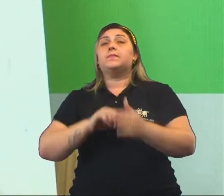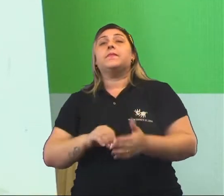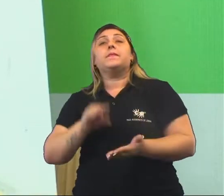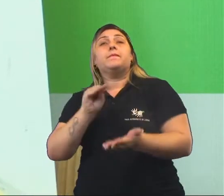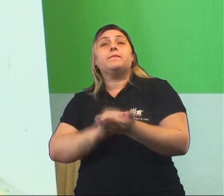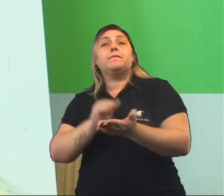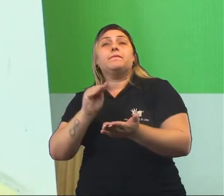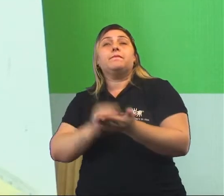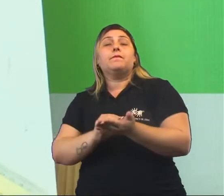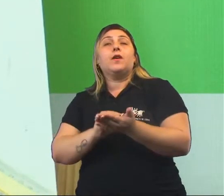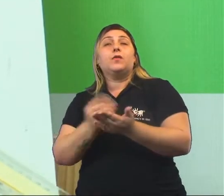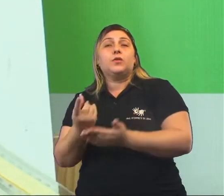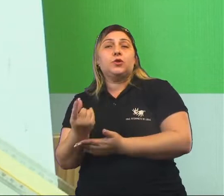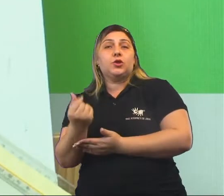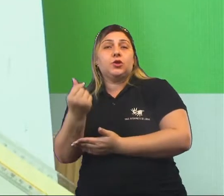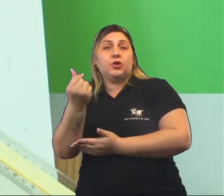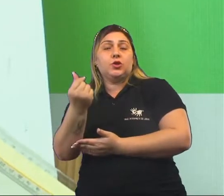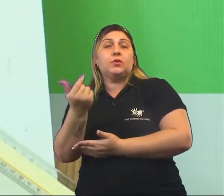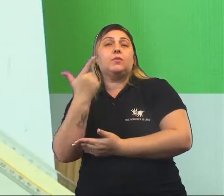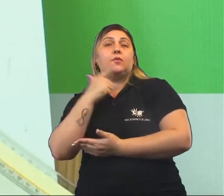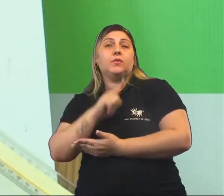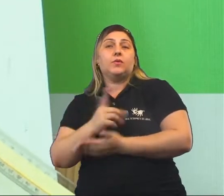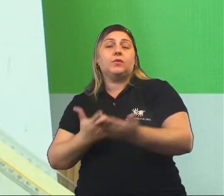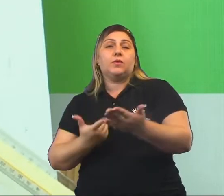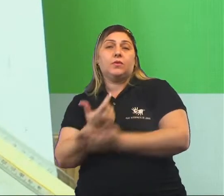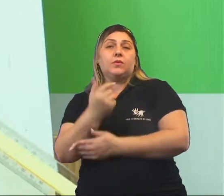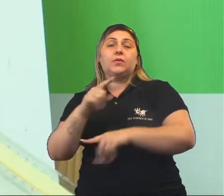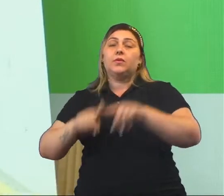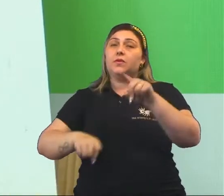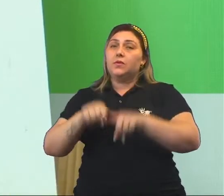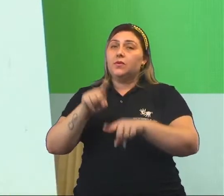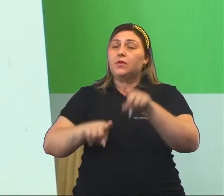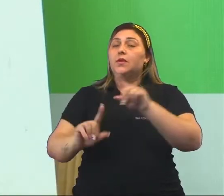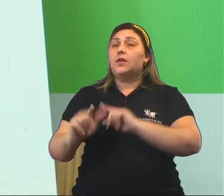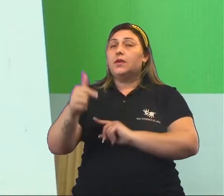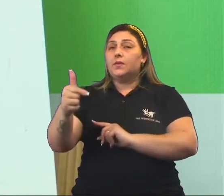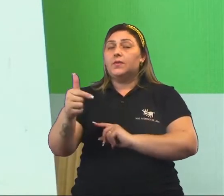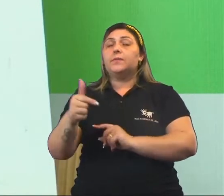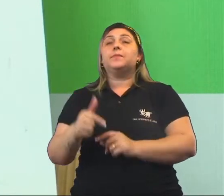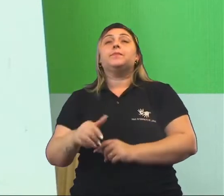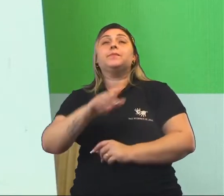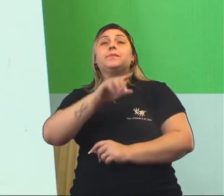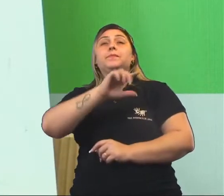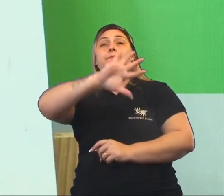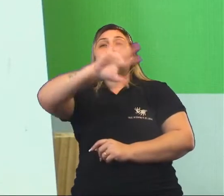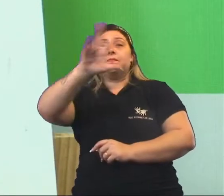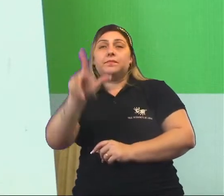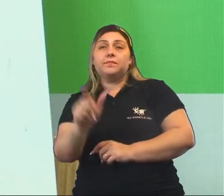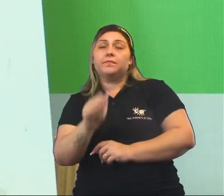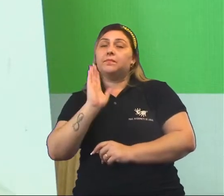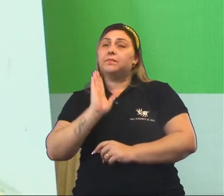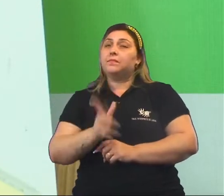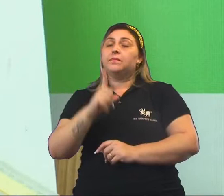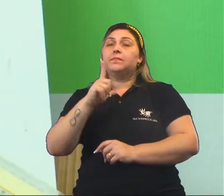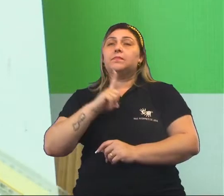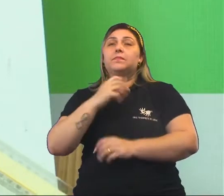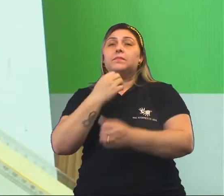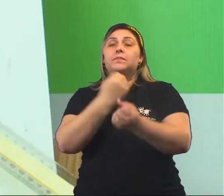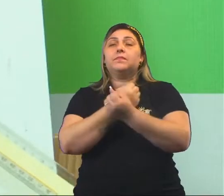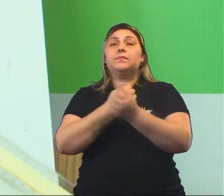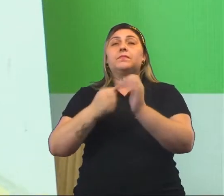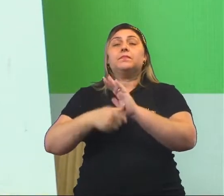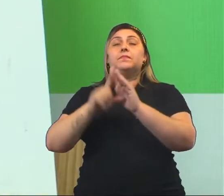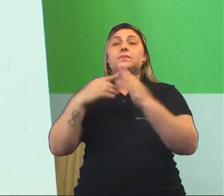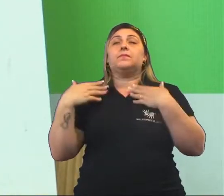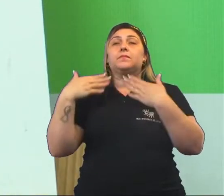falta de recursos para sobreviver e etc. Na África, já havia escravidão antes mesmo